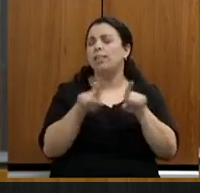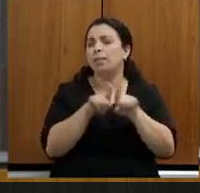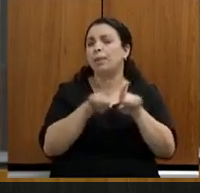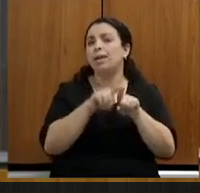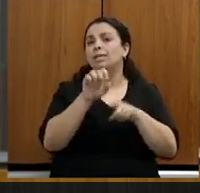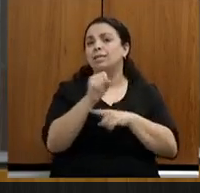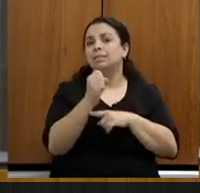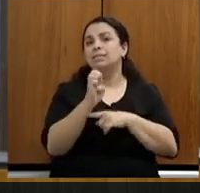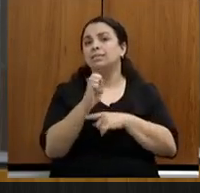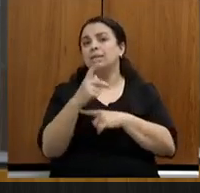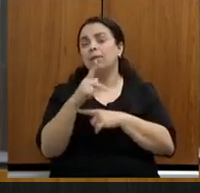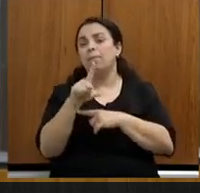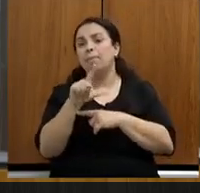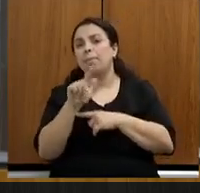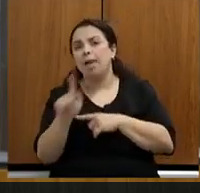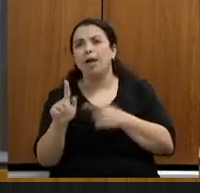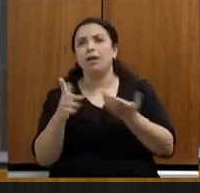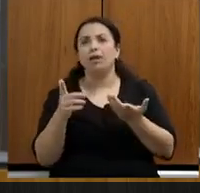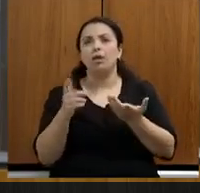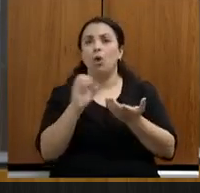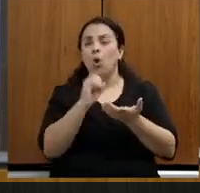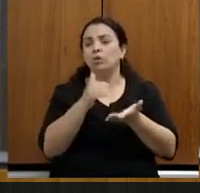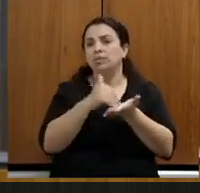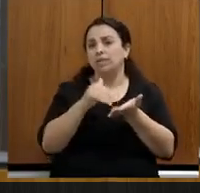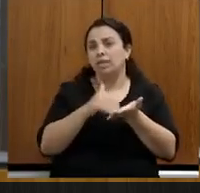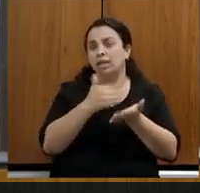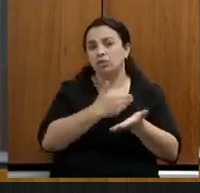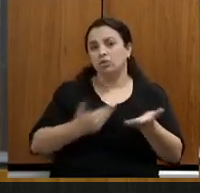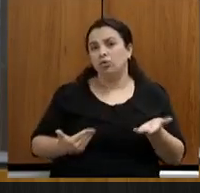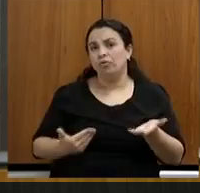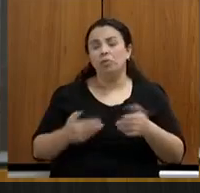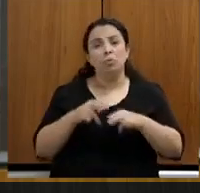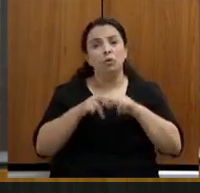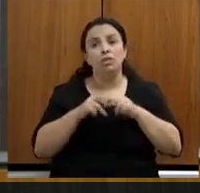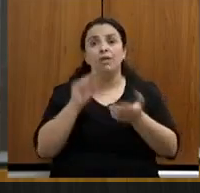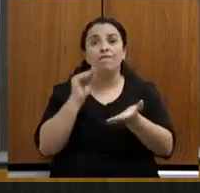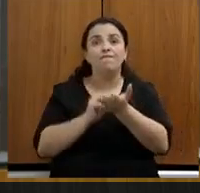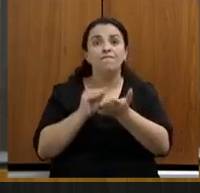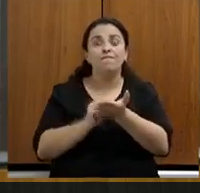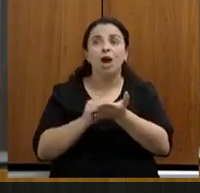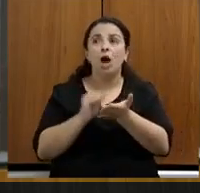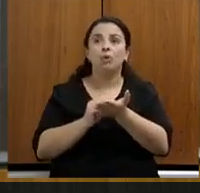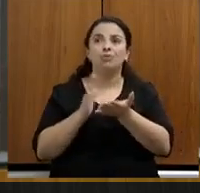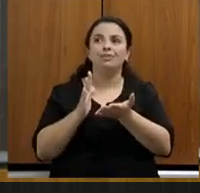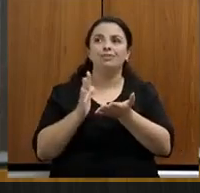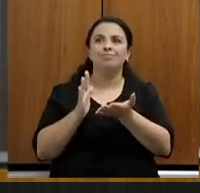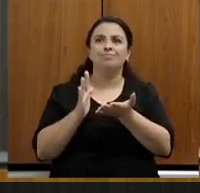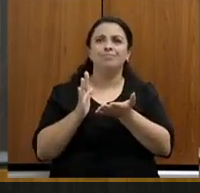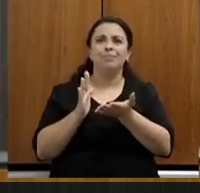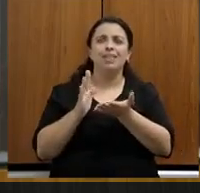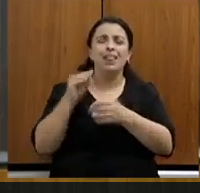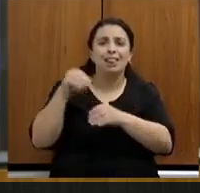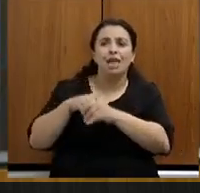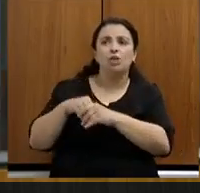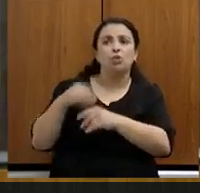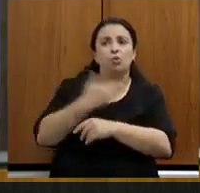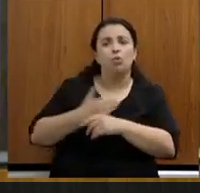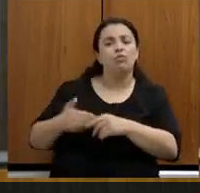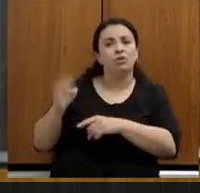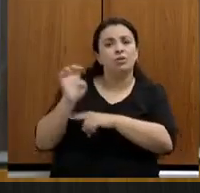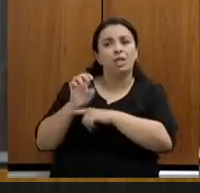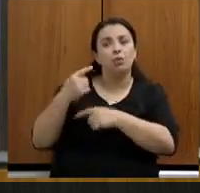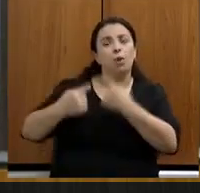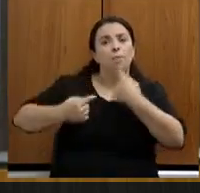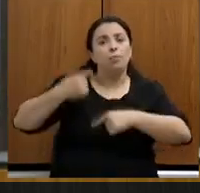porque nós não temos efetivamente, no âmbito do governo do Estado, uma política em relação ao funcionalismo público que possa